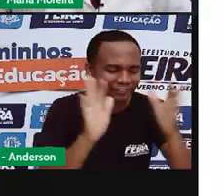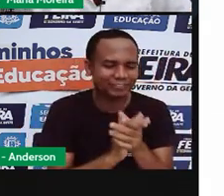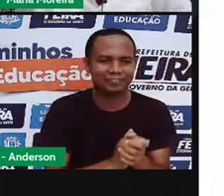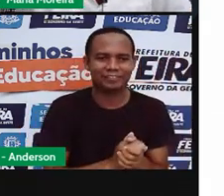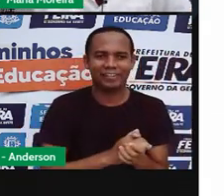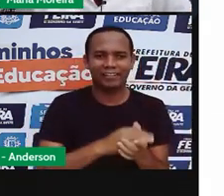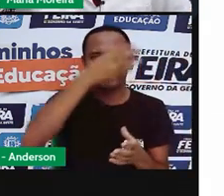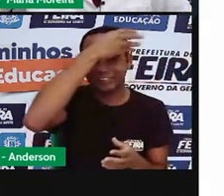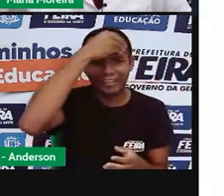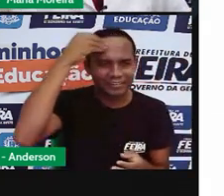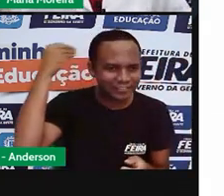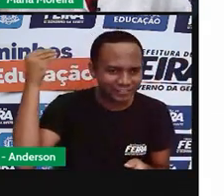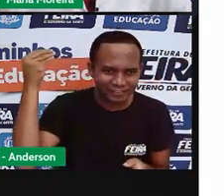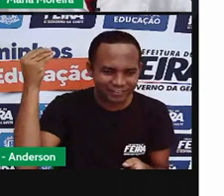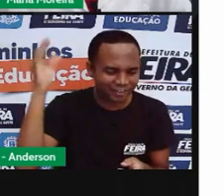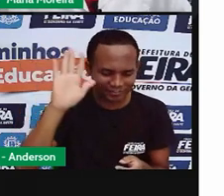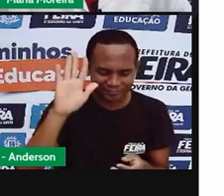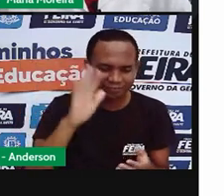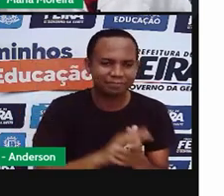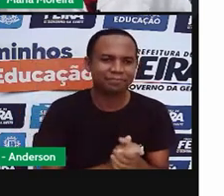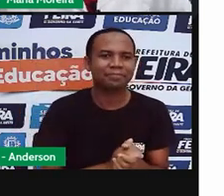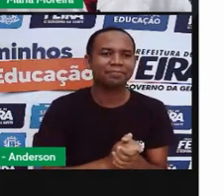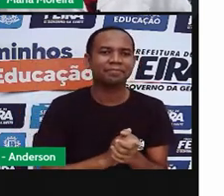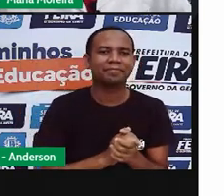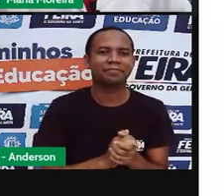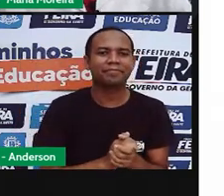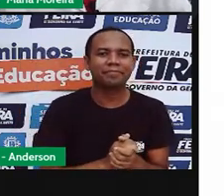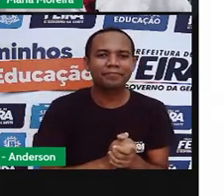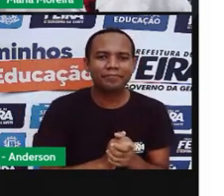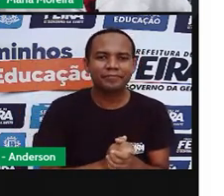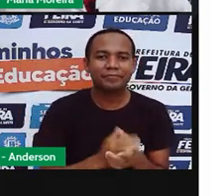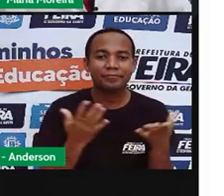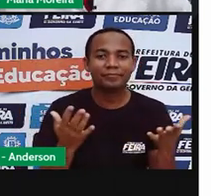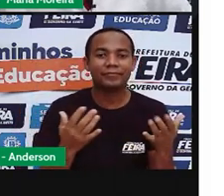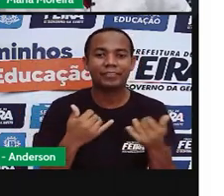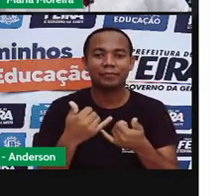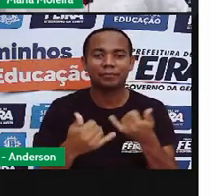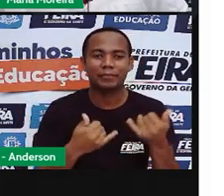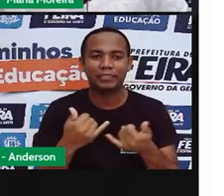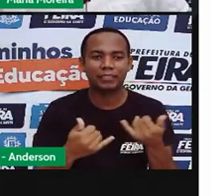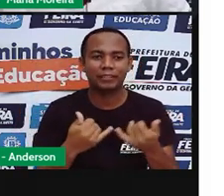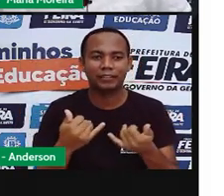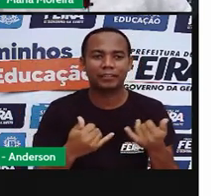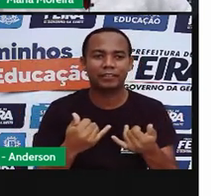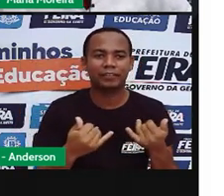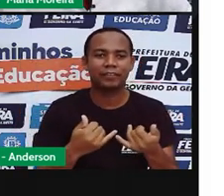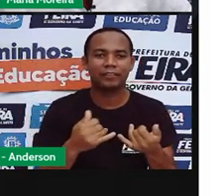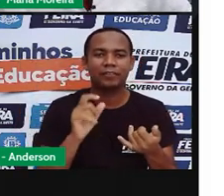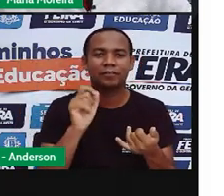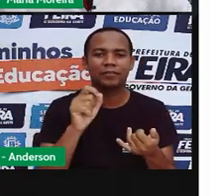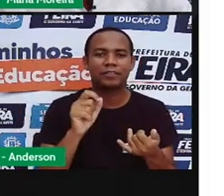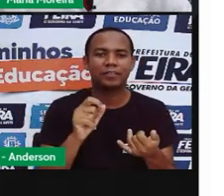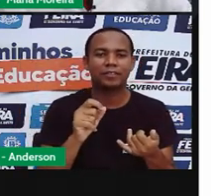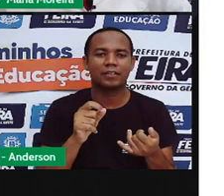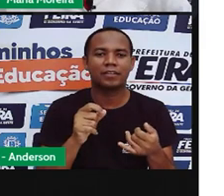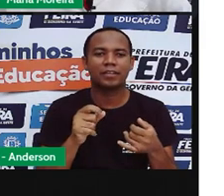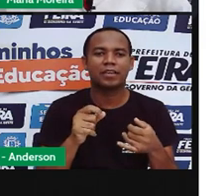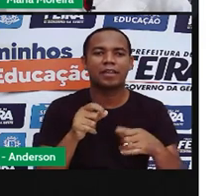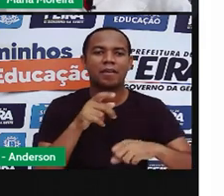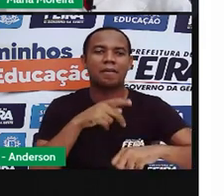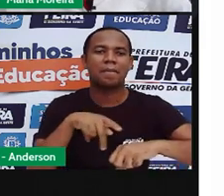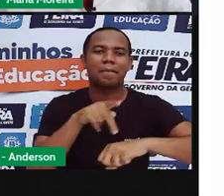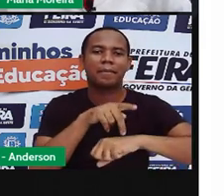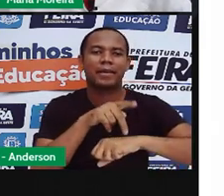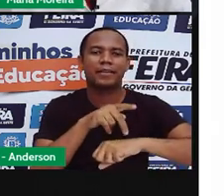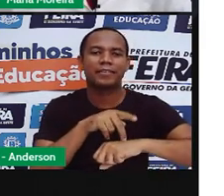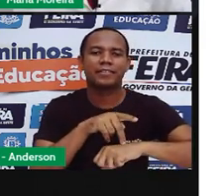Esquecer assim, De origem francesa, amarelinha. Que chique! Amarelinha de origem francesa, ó.